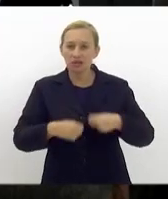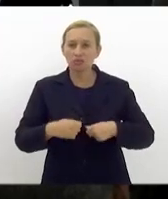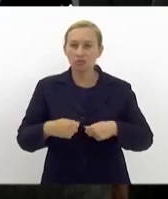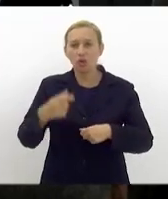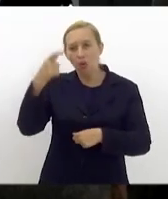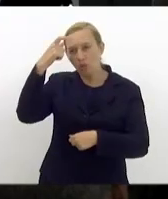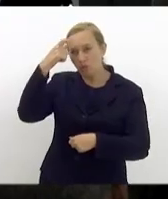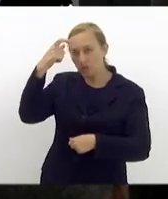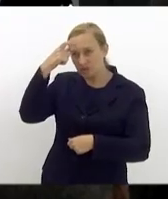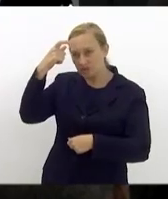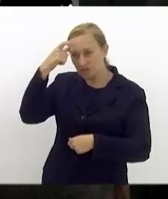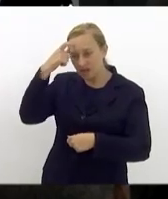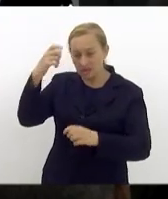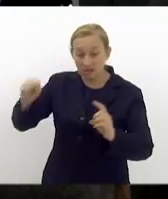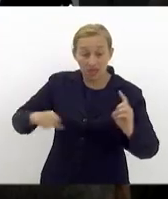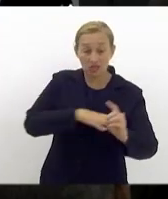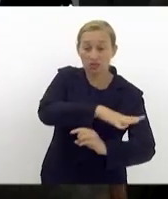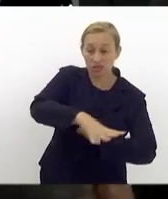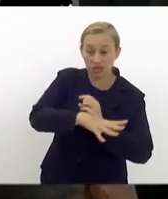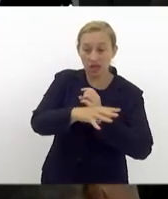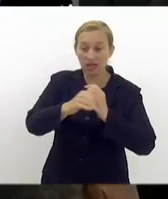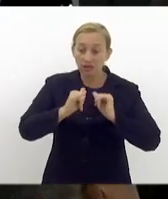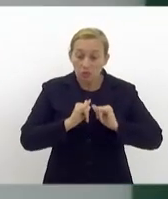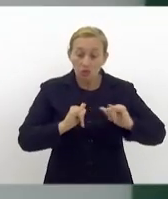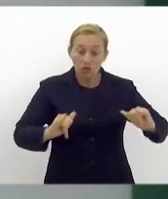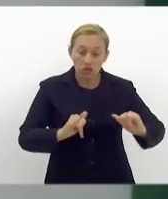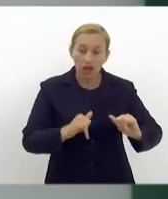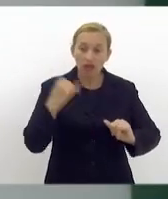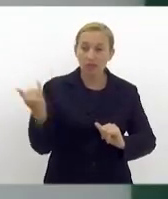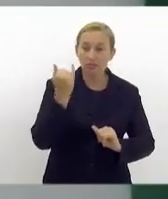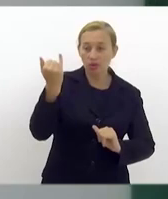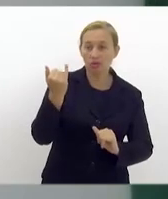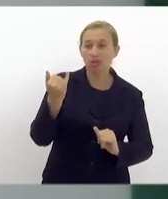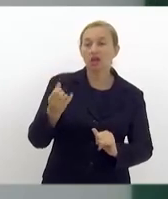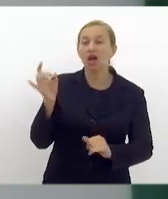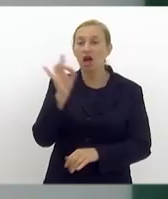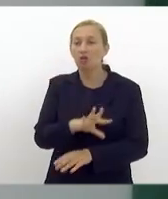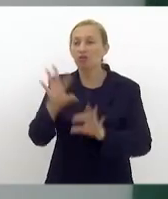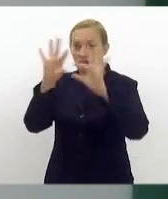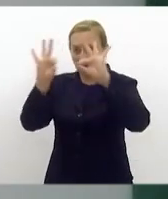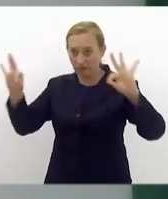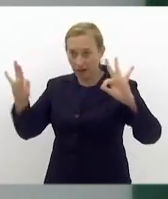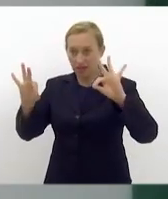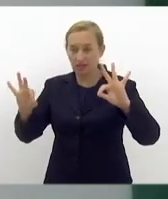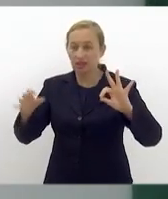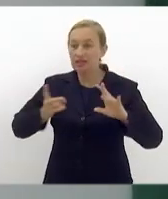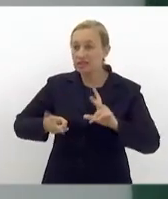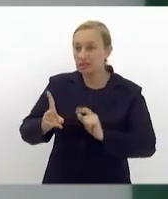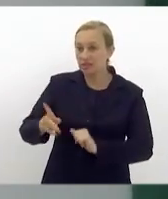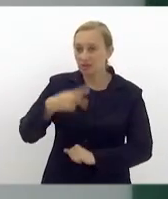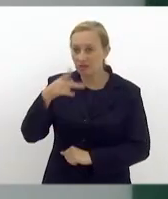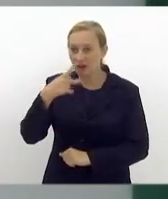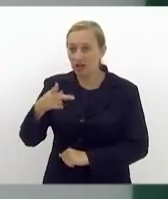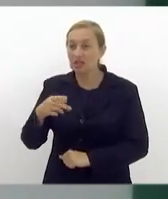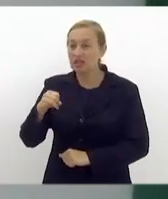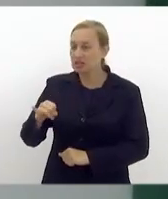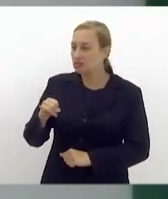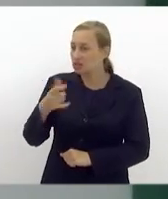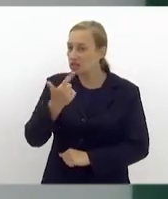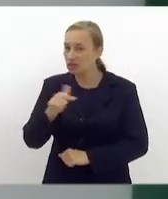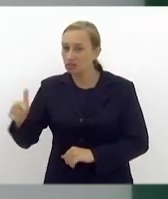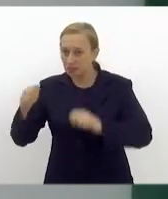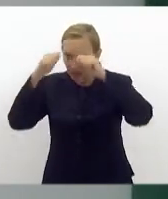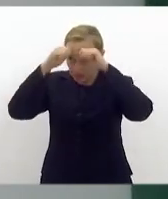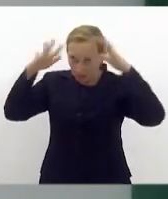a nossa sociedade dessa importância. E, uma última frase. Eu sempre falo, se você não tem um